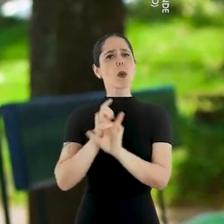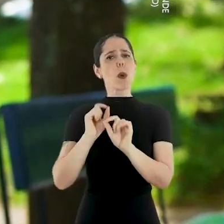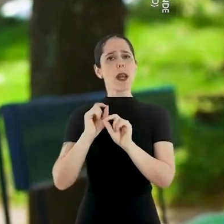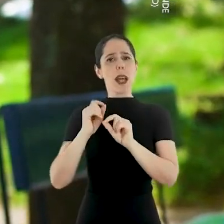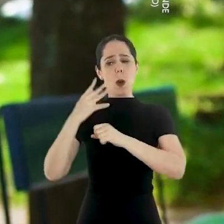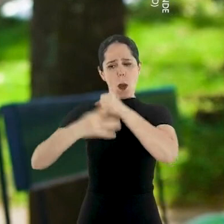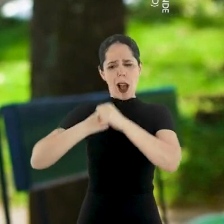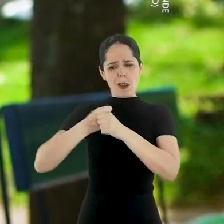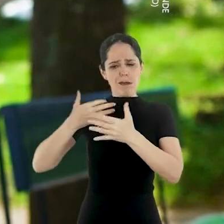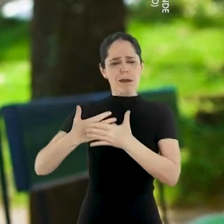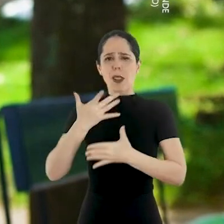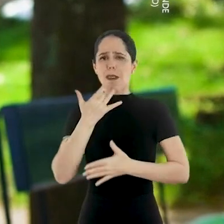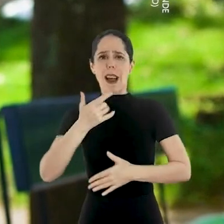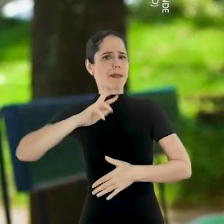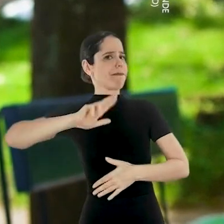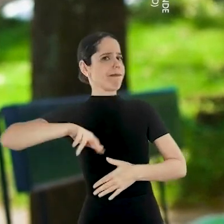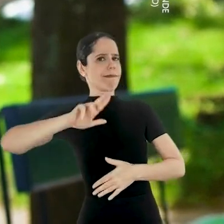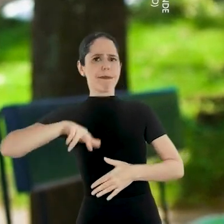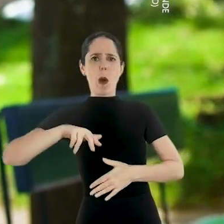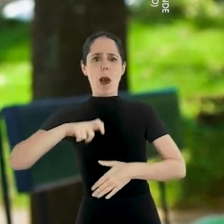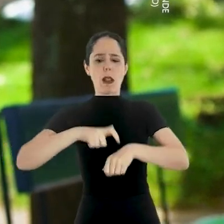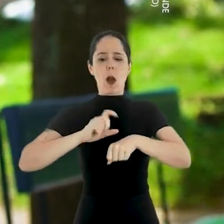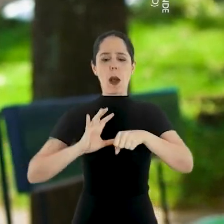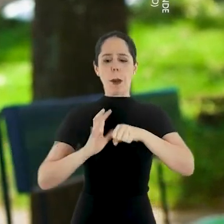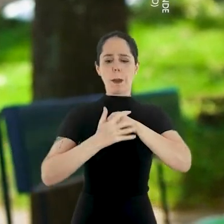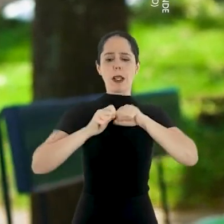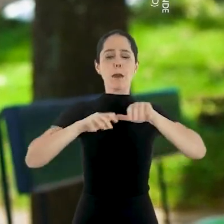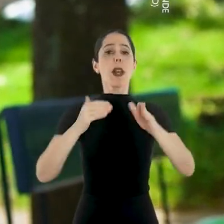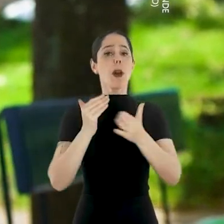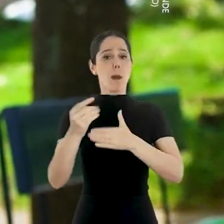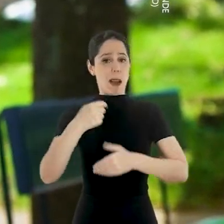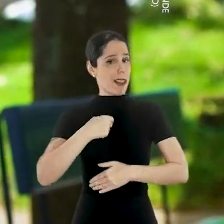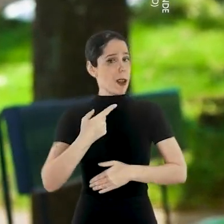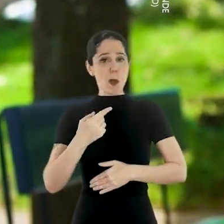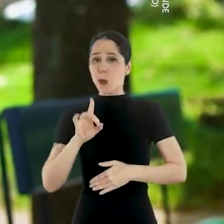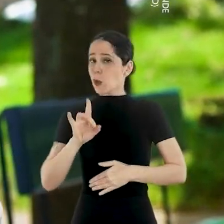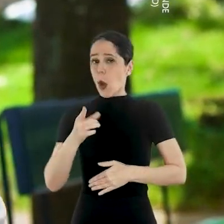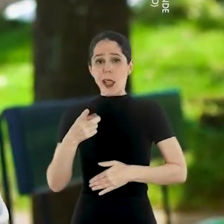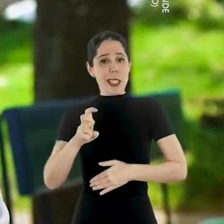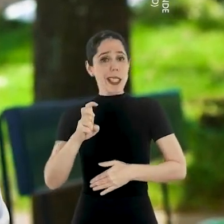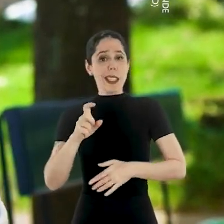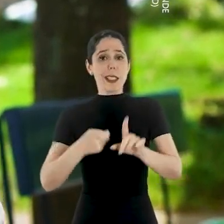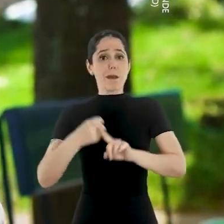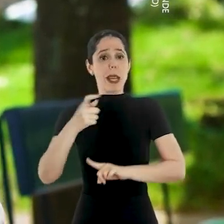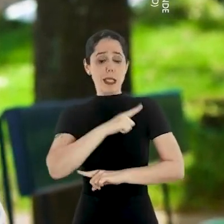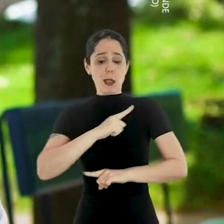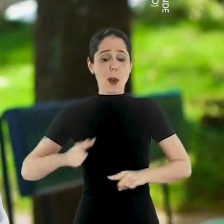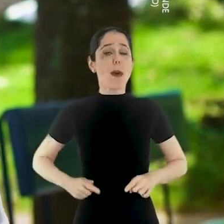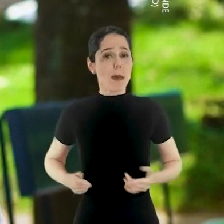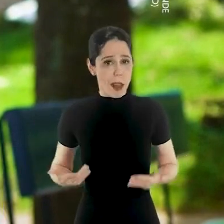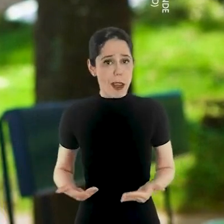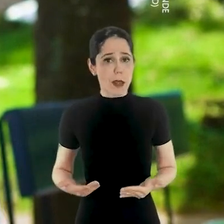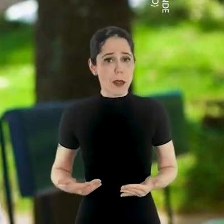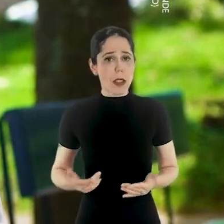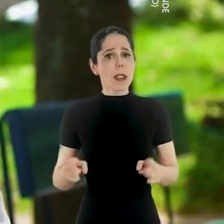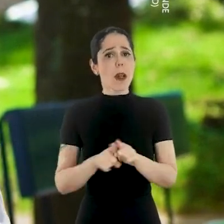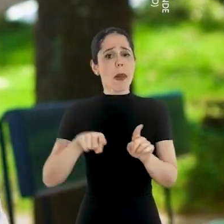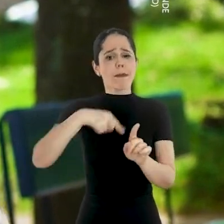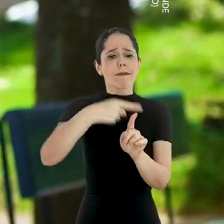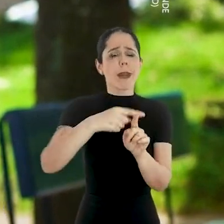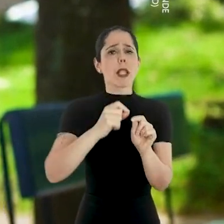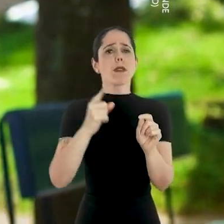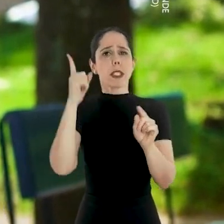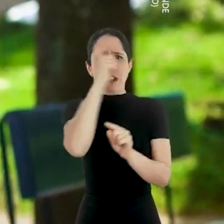não foram quatro anos fáceis. Quando a pandemia começou, eu tinha apenas 15 meses no governo. Além dela, nós